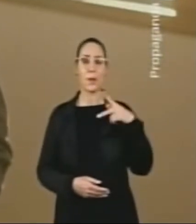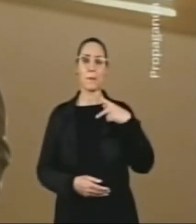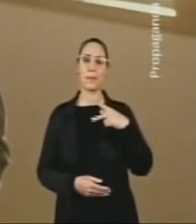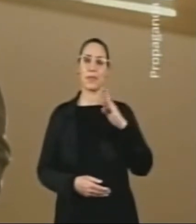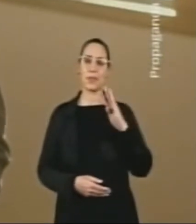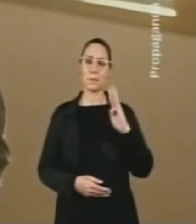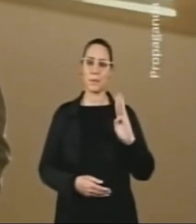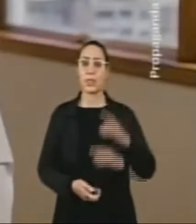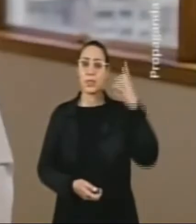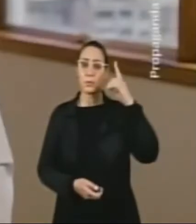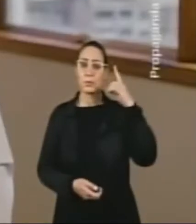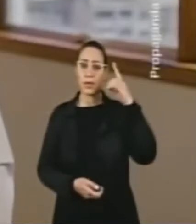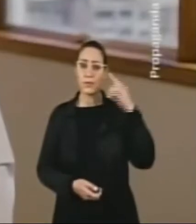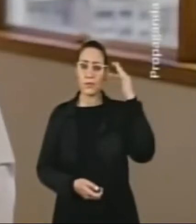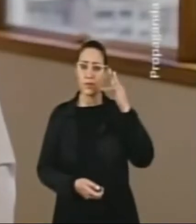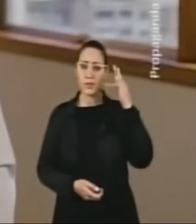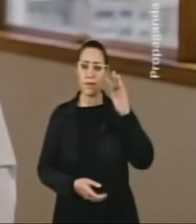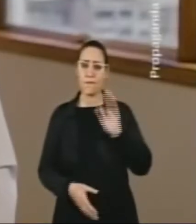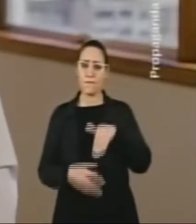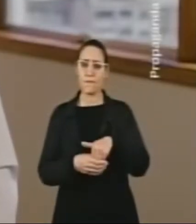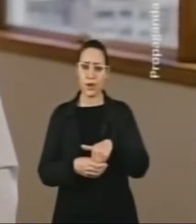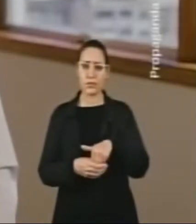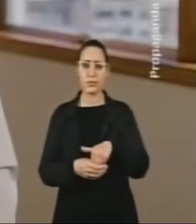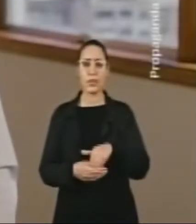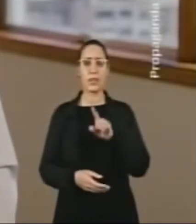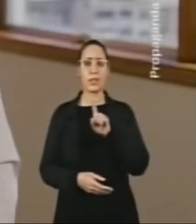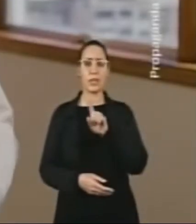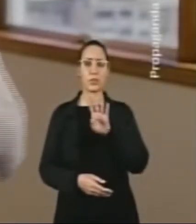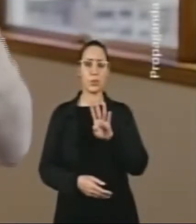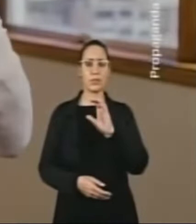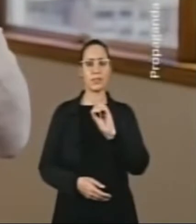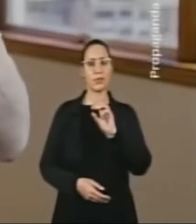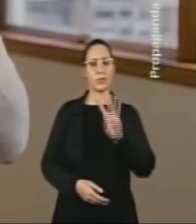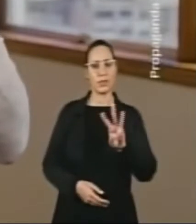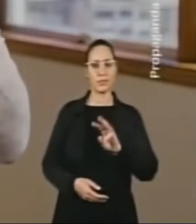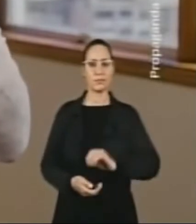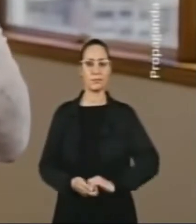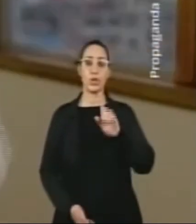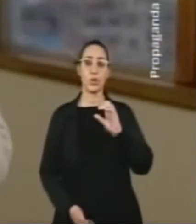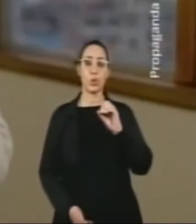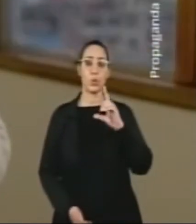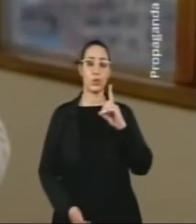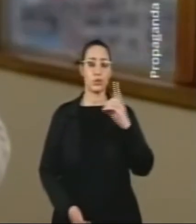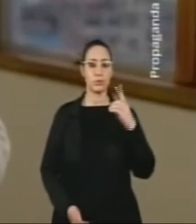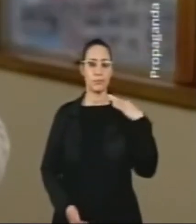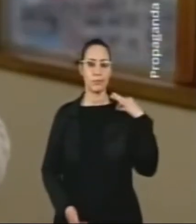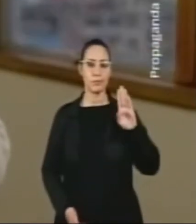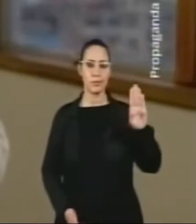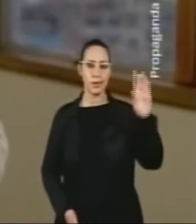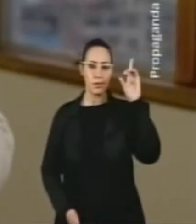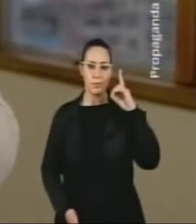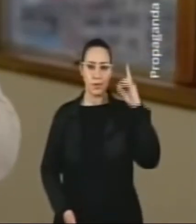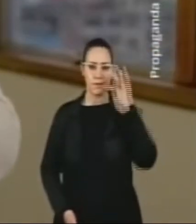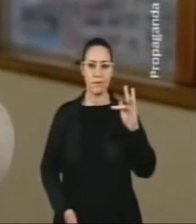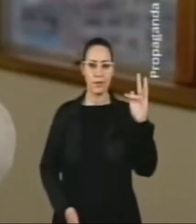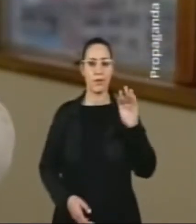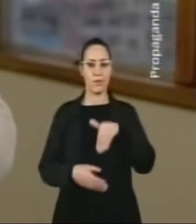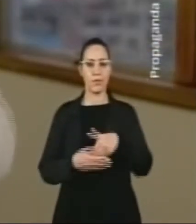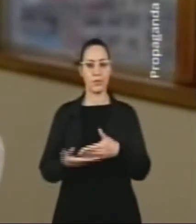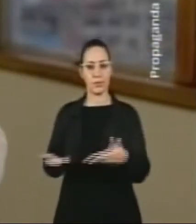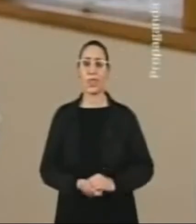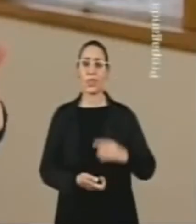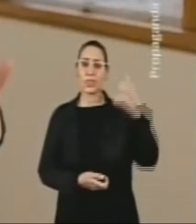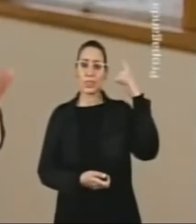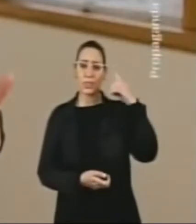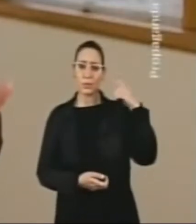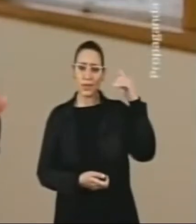do PTB. Para a deputada Federal, vote o ex-14-03. Gold, candidato a deputado Federal, número 14